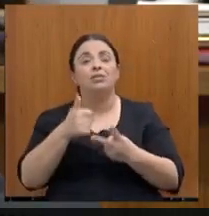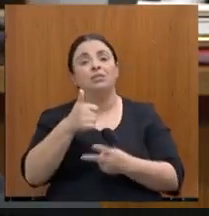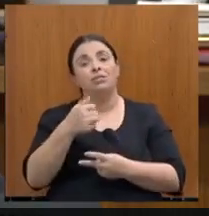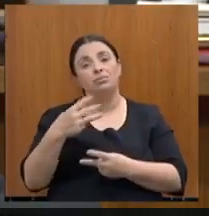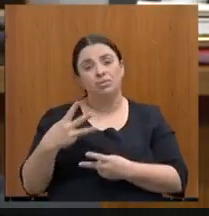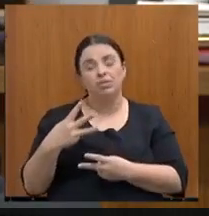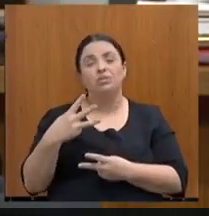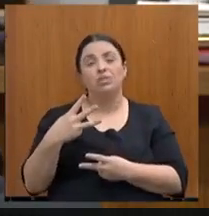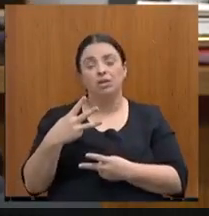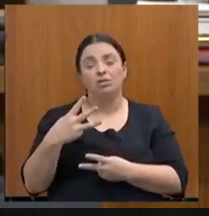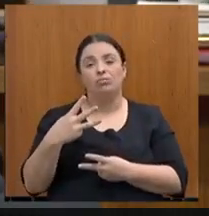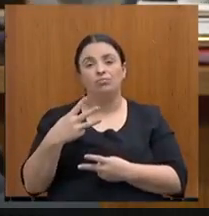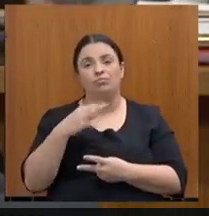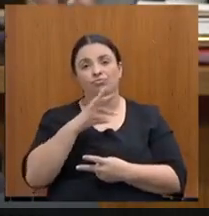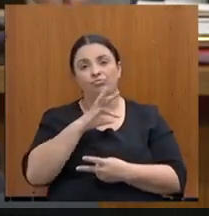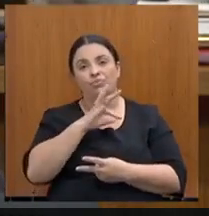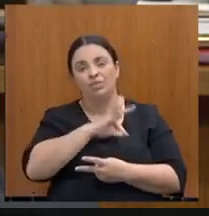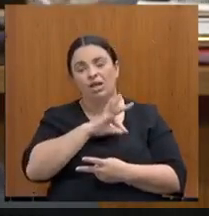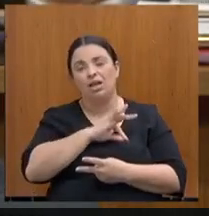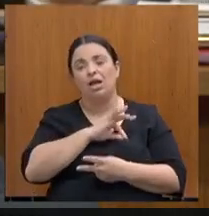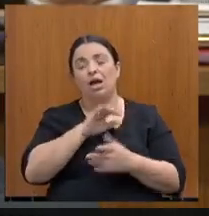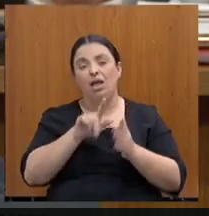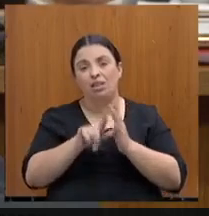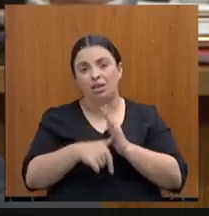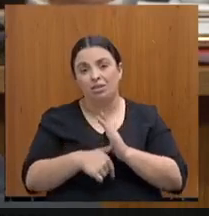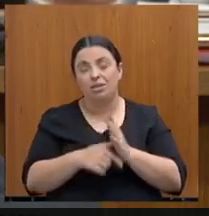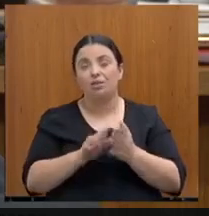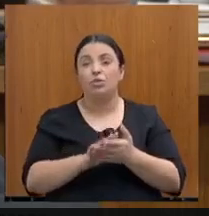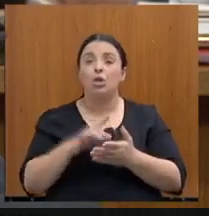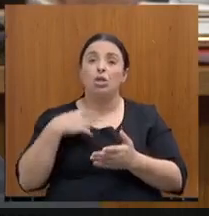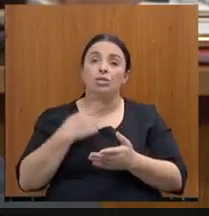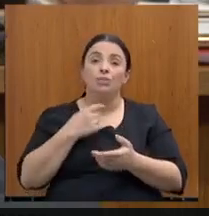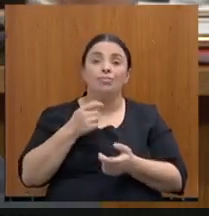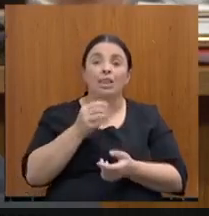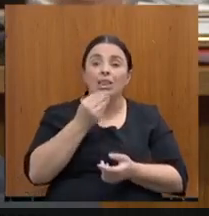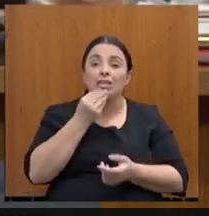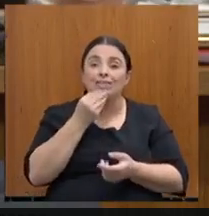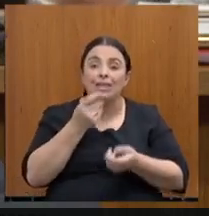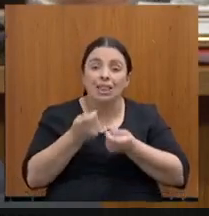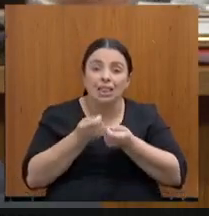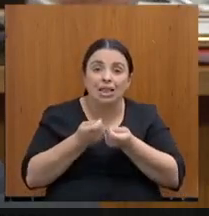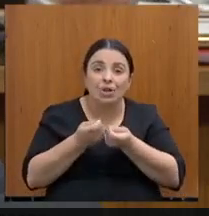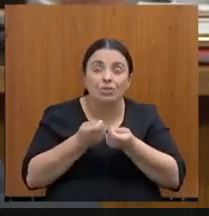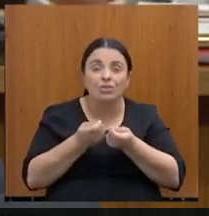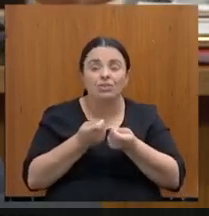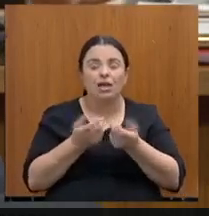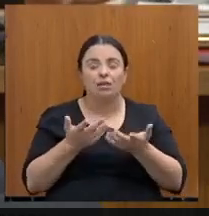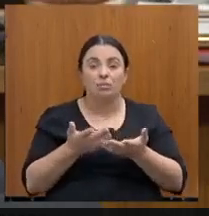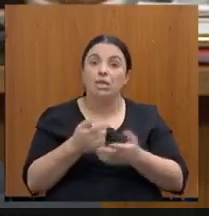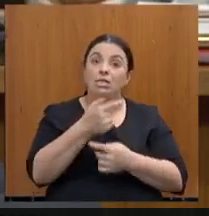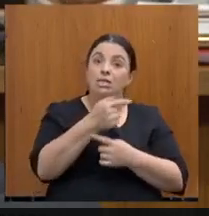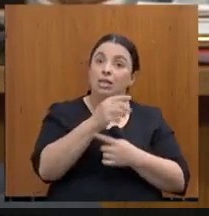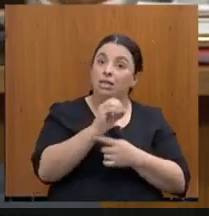tem quatro para cinco meses, o Estado, 70% dos servidores já estão recebendo